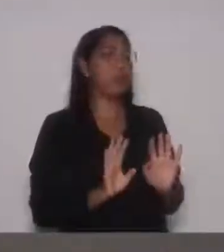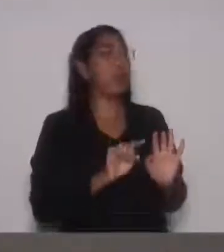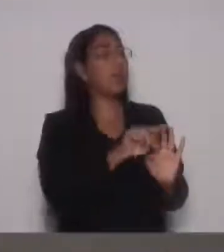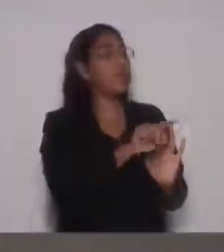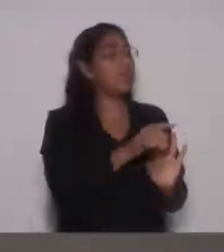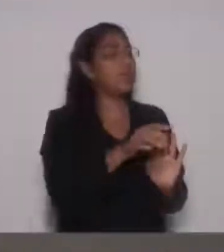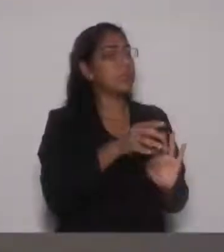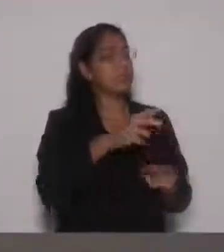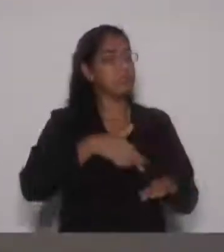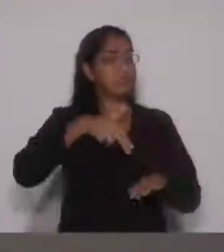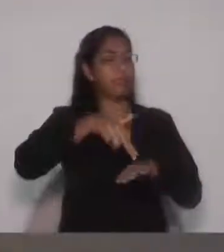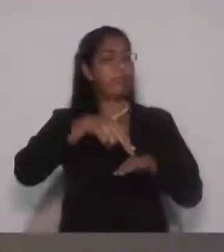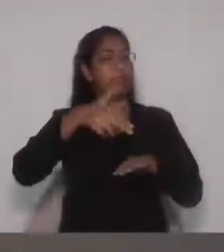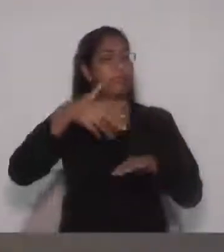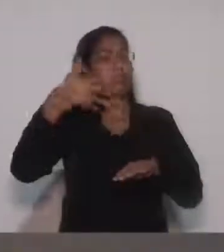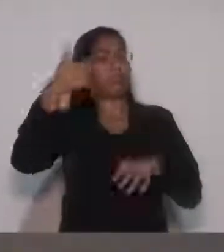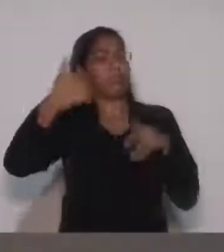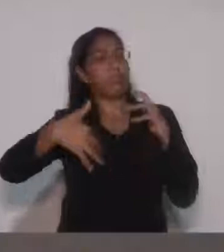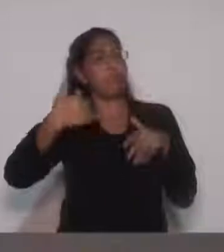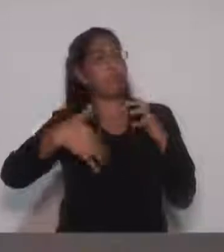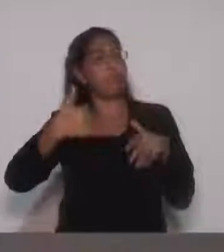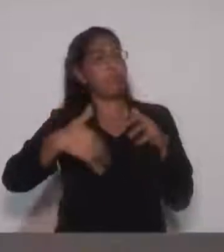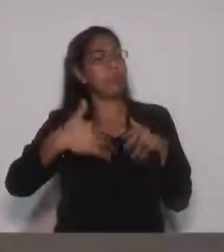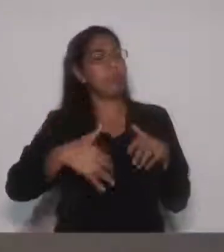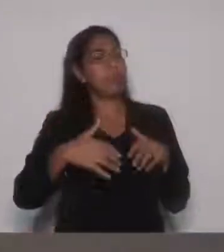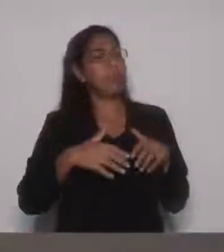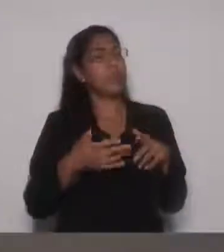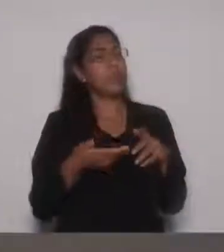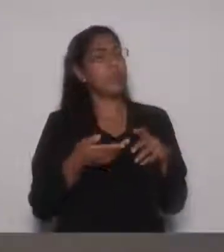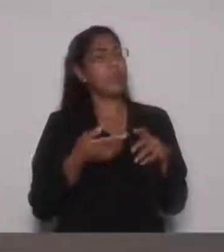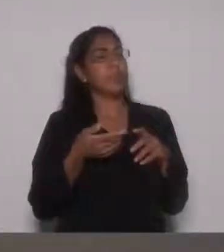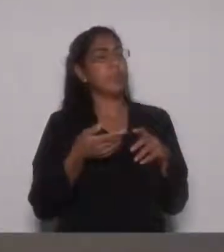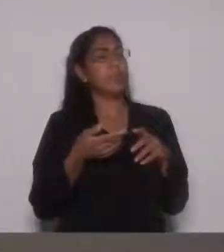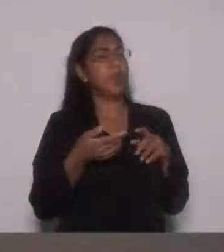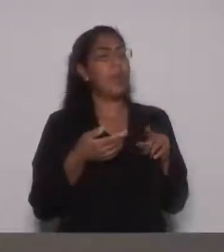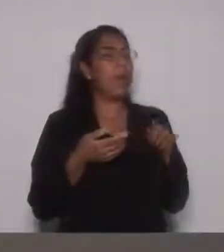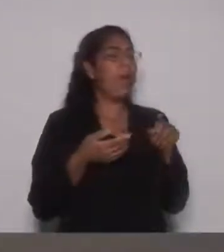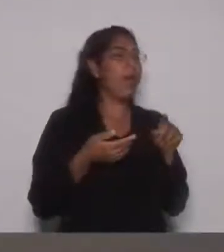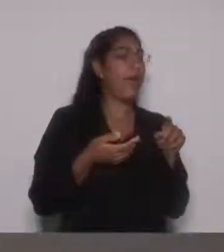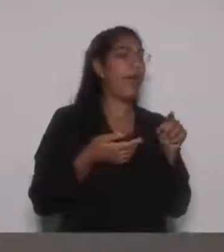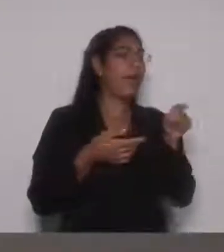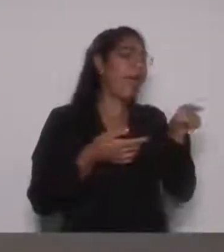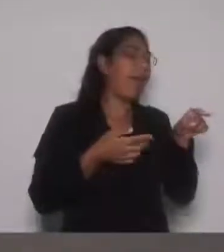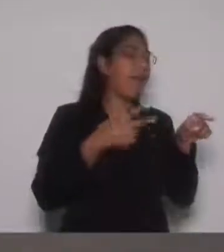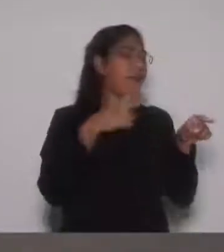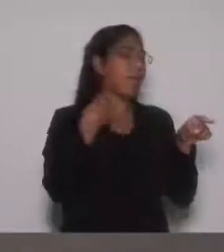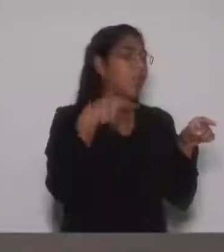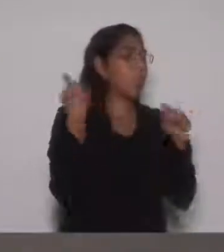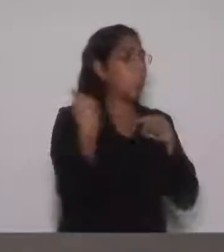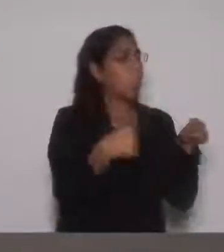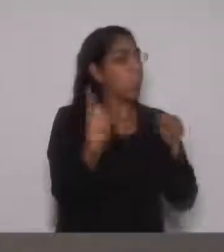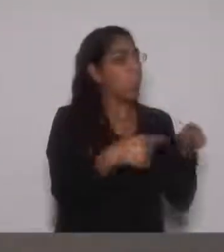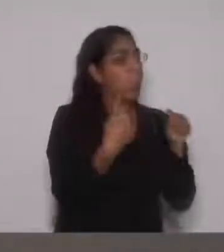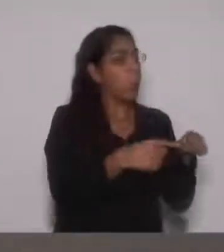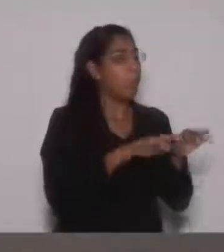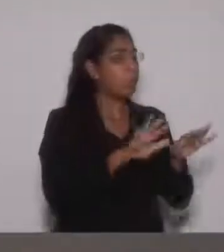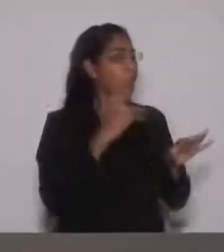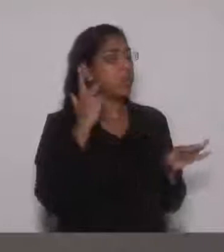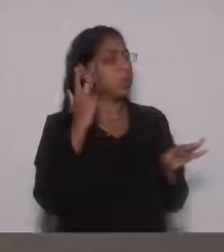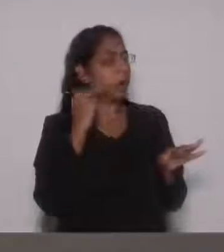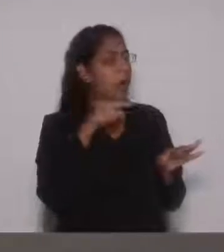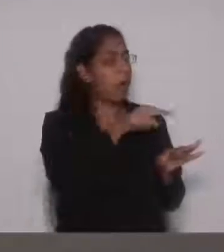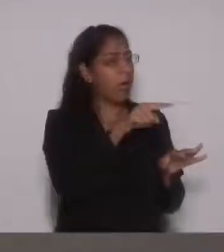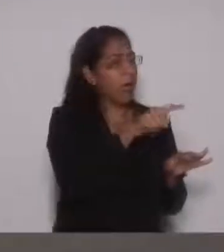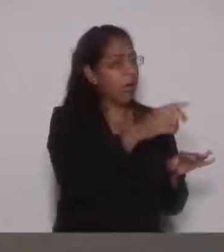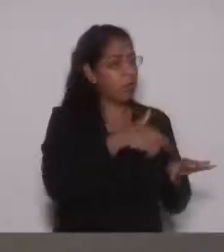e teve falando mal do outro, eu acho que normal. A vereadora Ana veio, falou, por causa do parecer